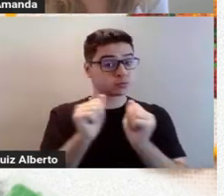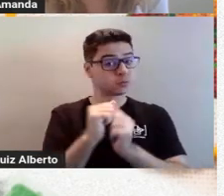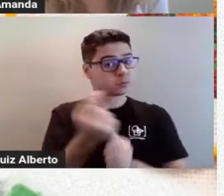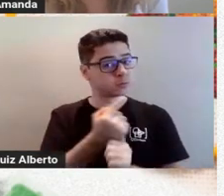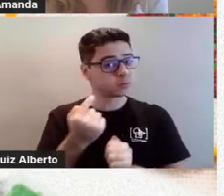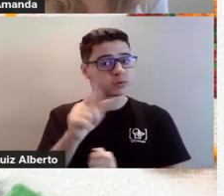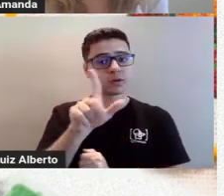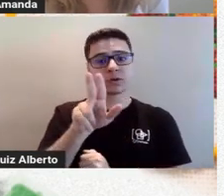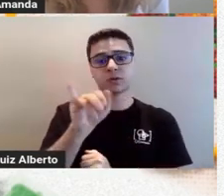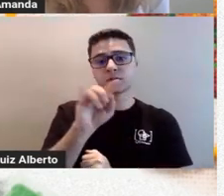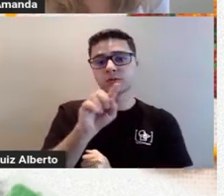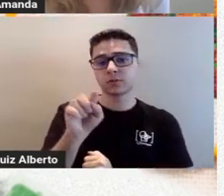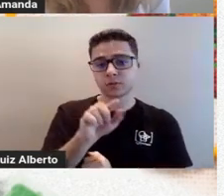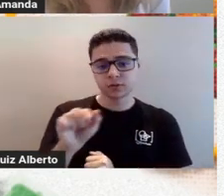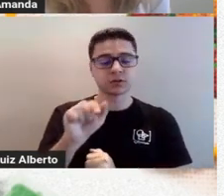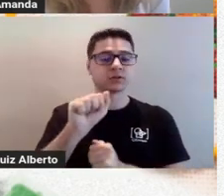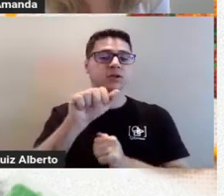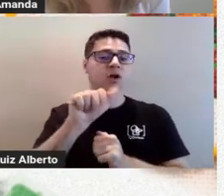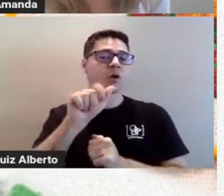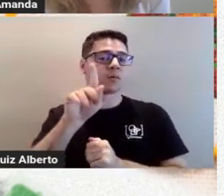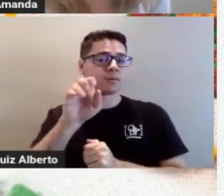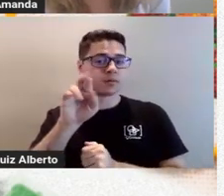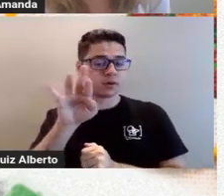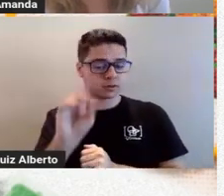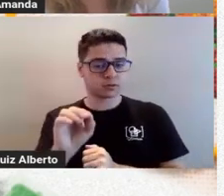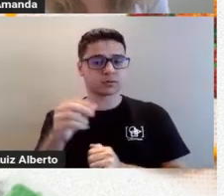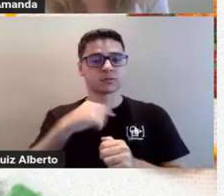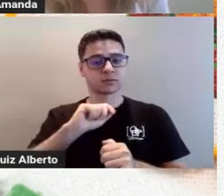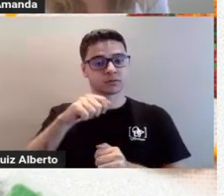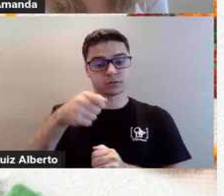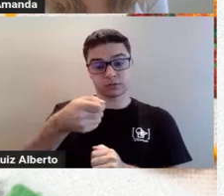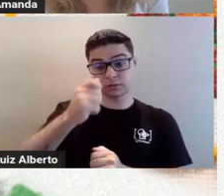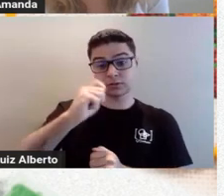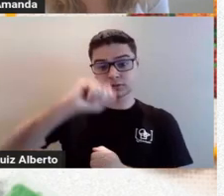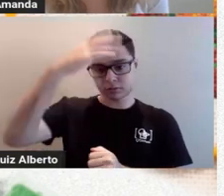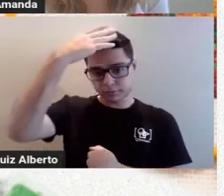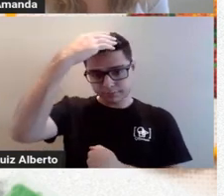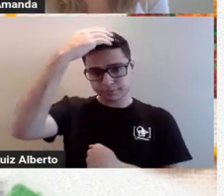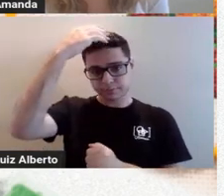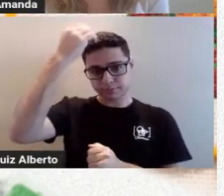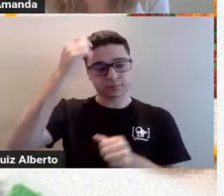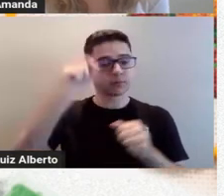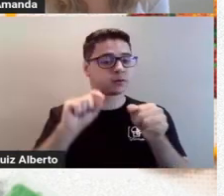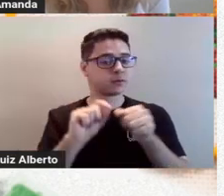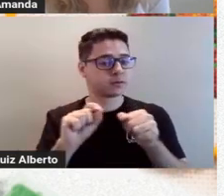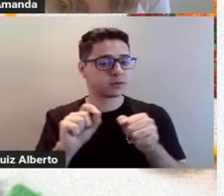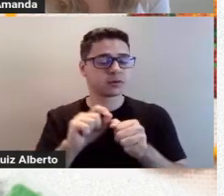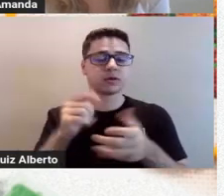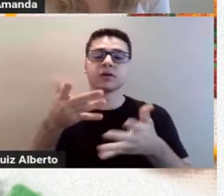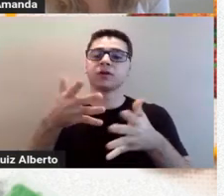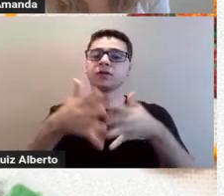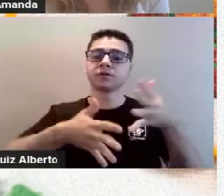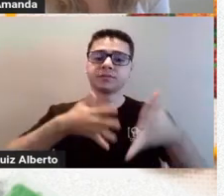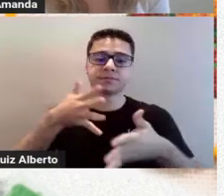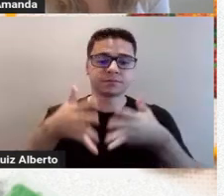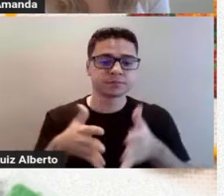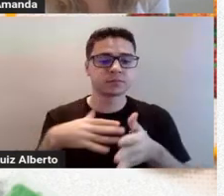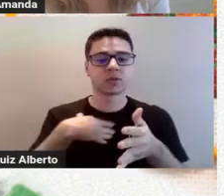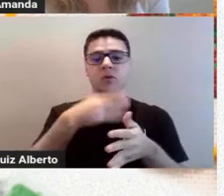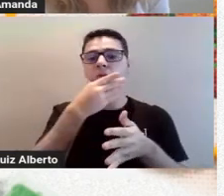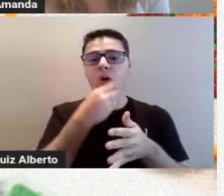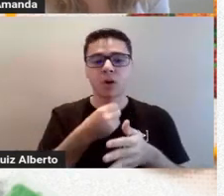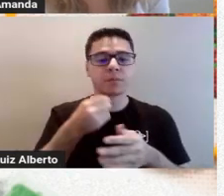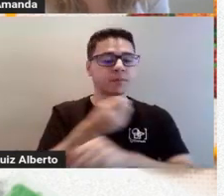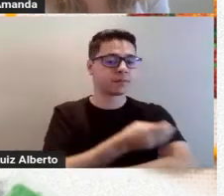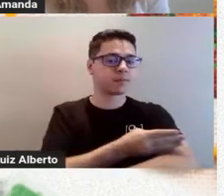tem o Luiz Alberto, que está fazendo a descrição em Libras. Ele é um homem branco, cabelos escurtos e